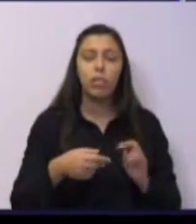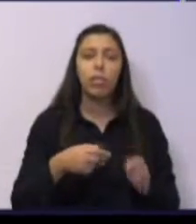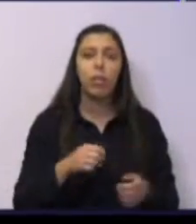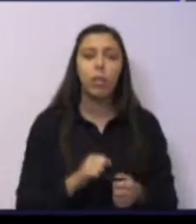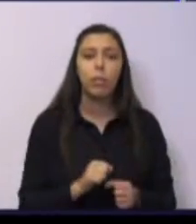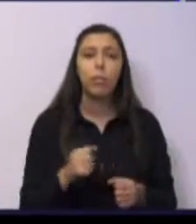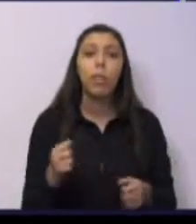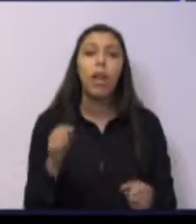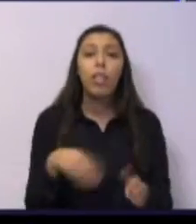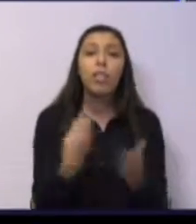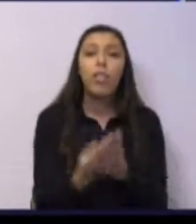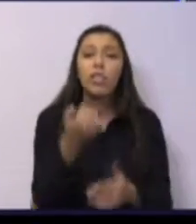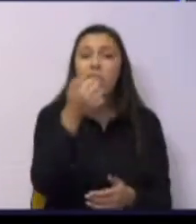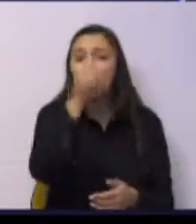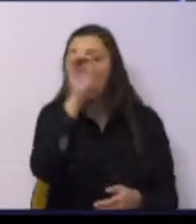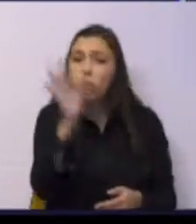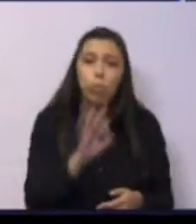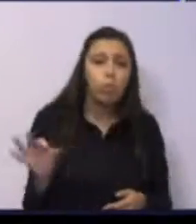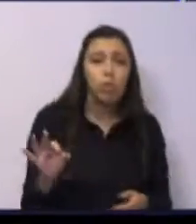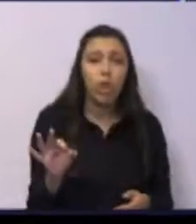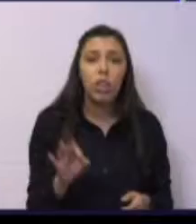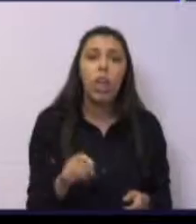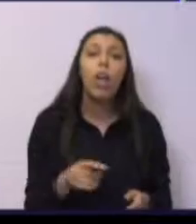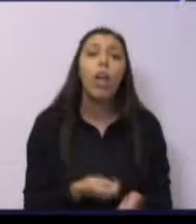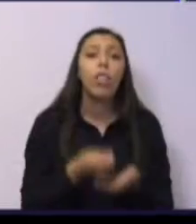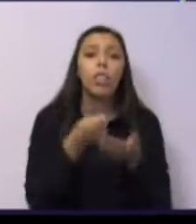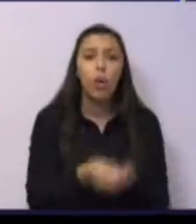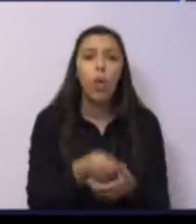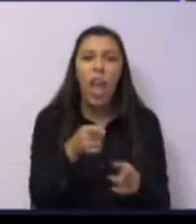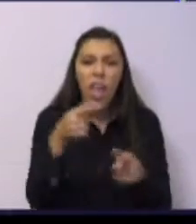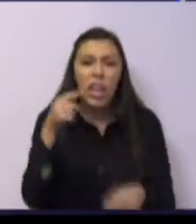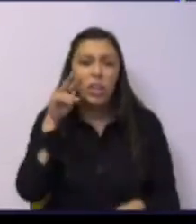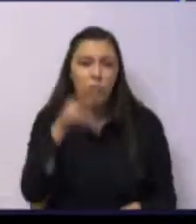verba do ponto da Solência. Aí é que se vê cortes cegos.